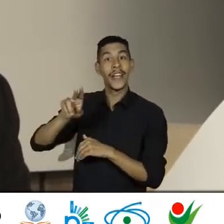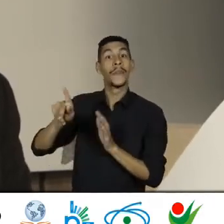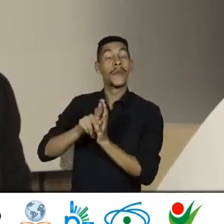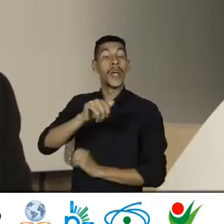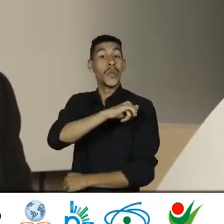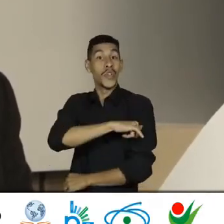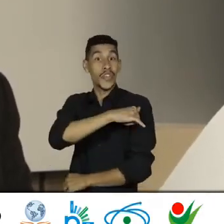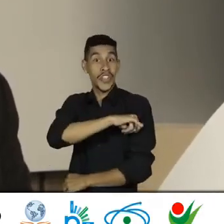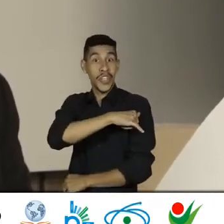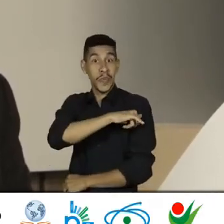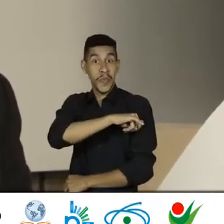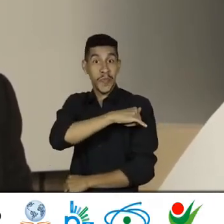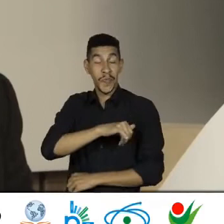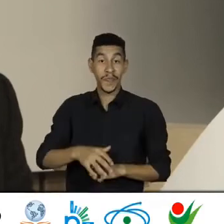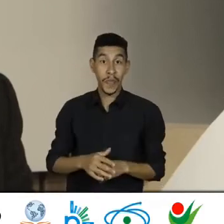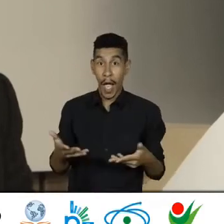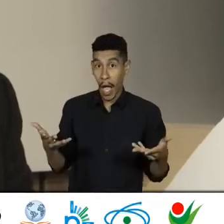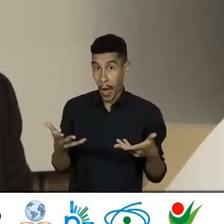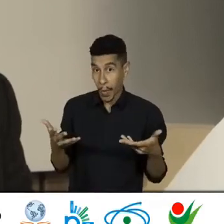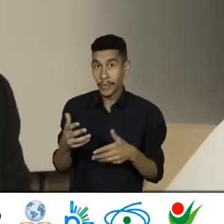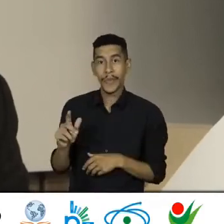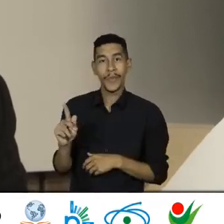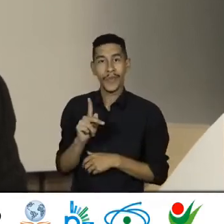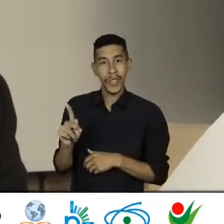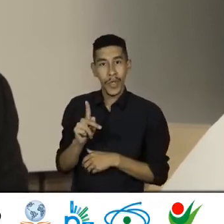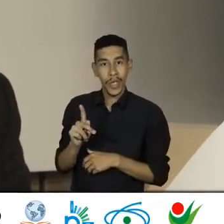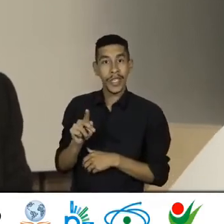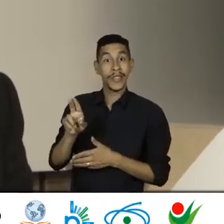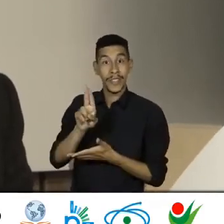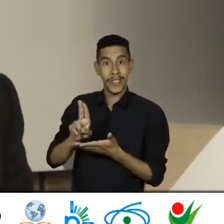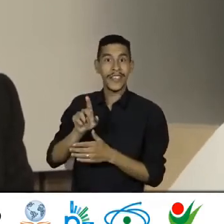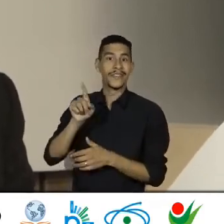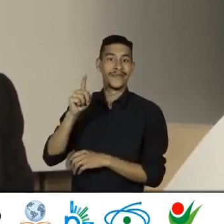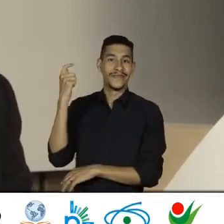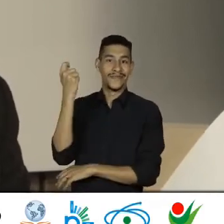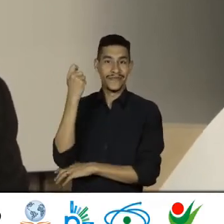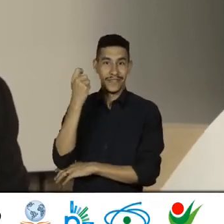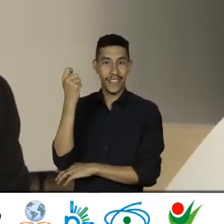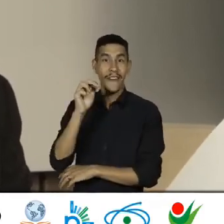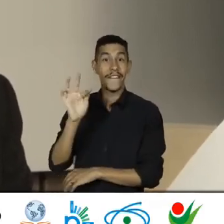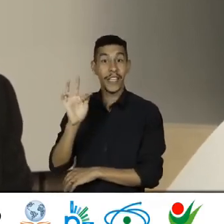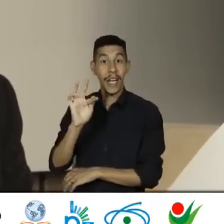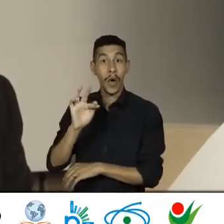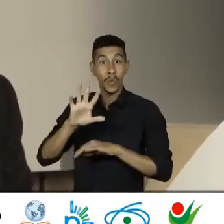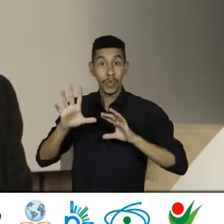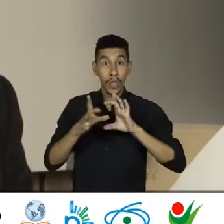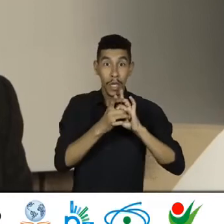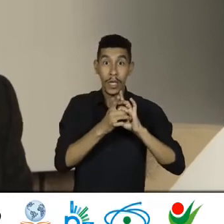Janeiro E atualmente A professora Titular Da Universidade Federal De Santa Maria De Santa